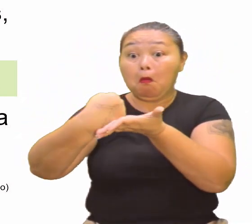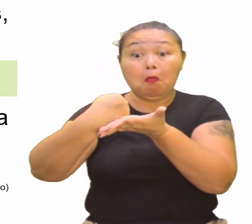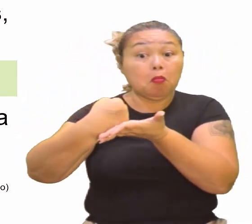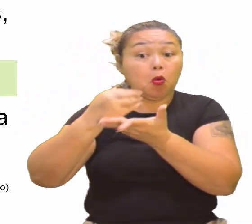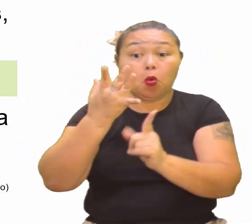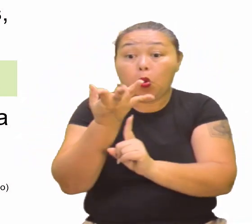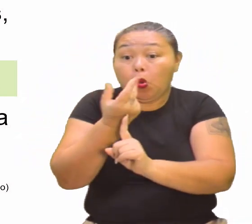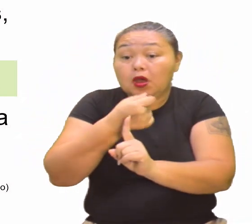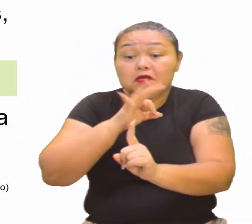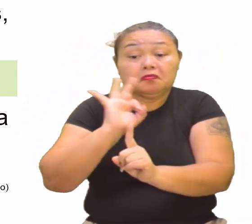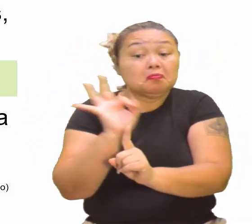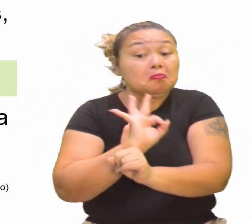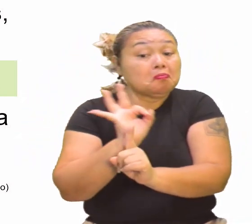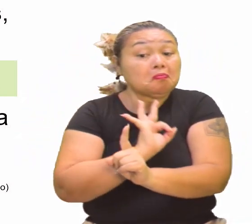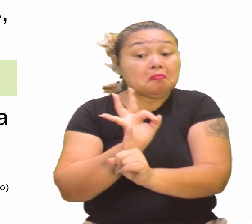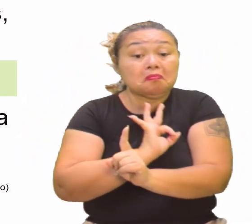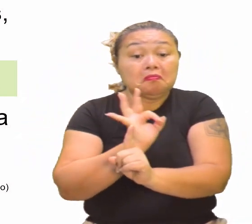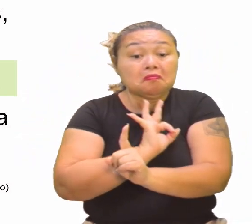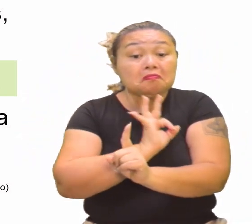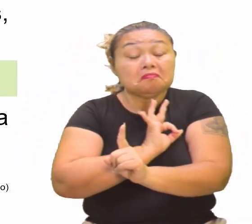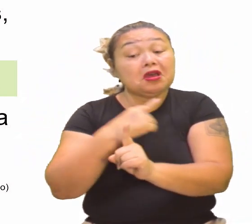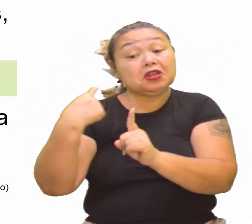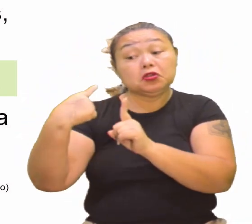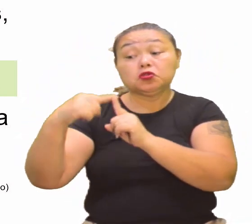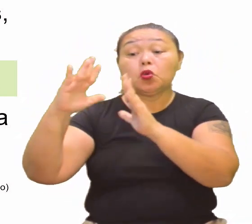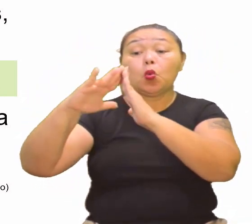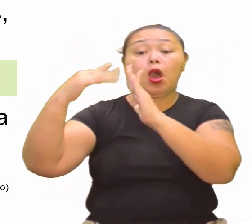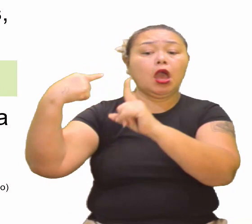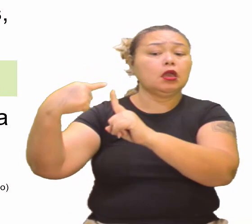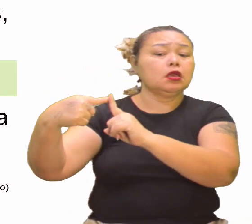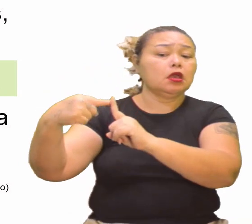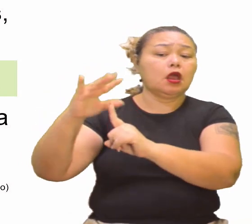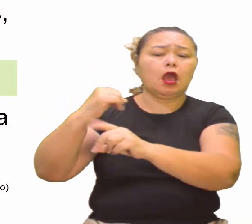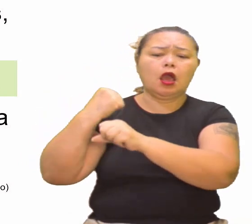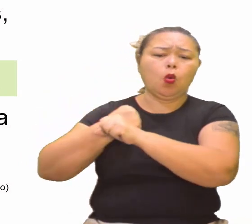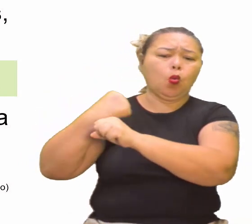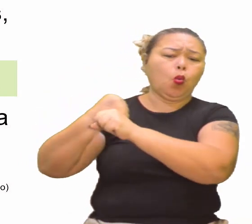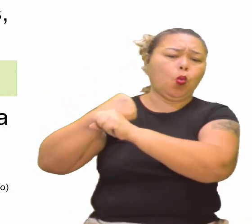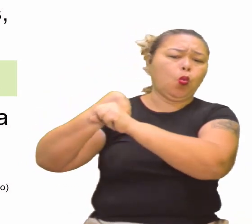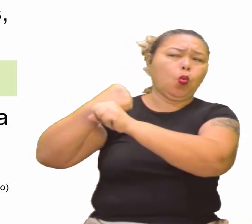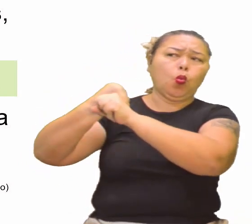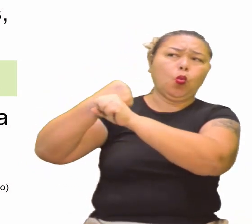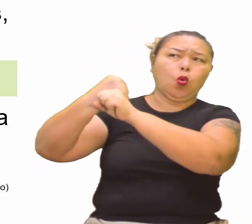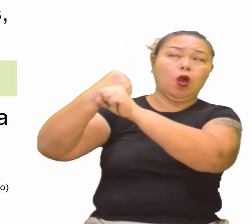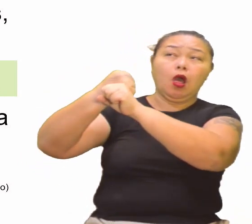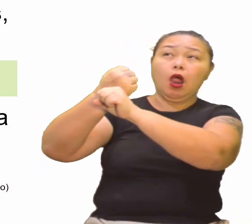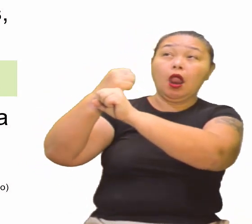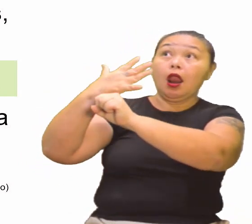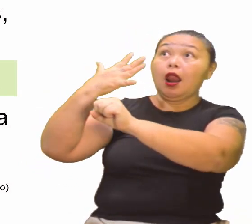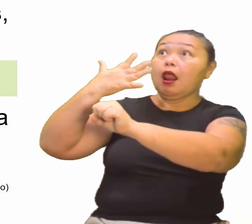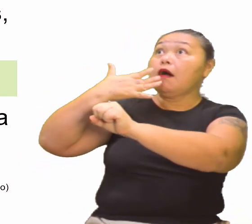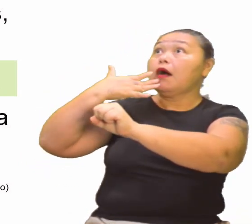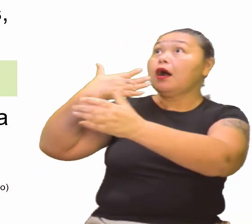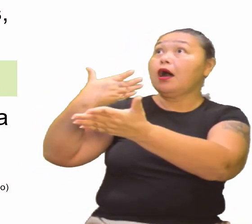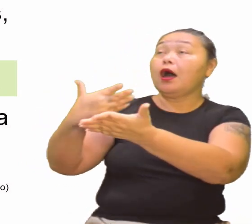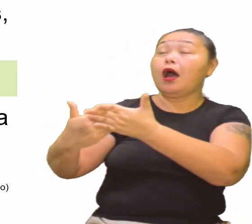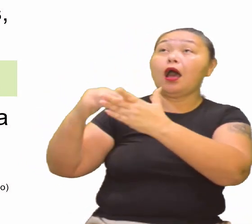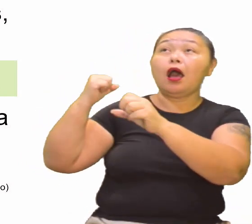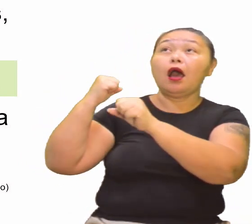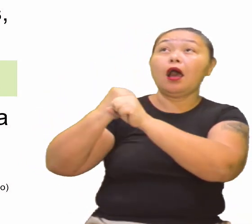fomentada, né? Pela Igreja. É a Igreja que criou-se, né? As construções monumentais, que aí